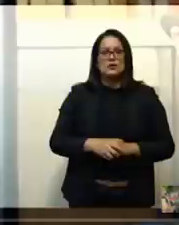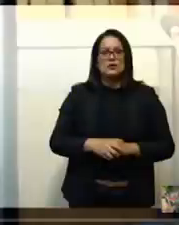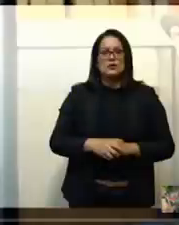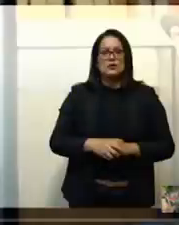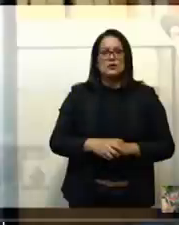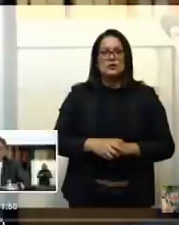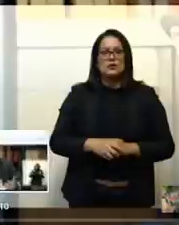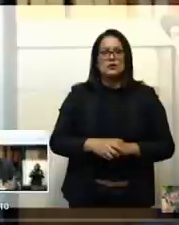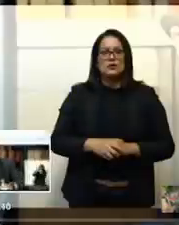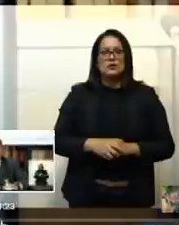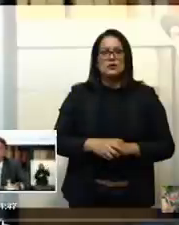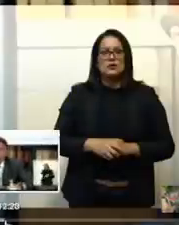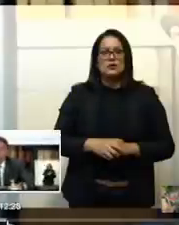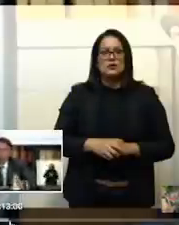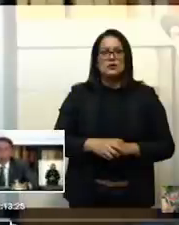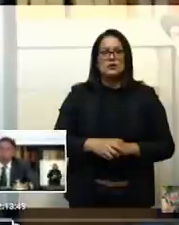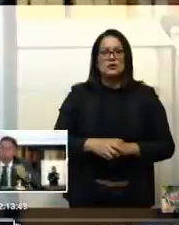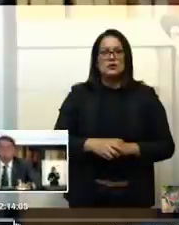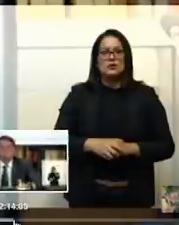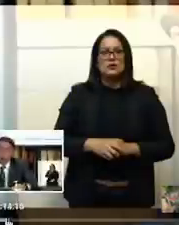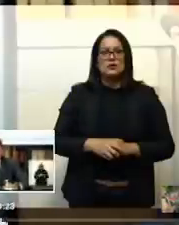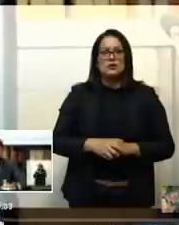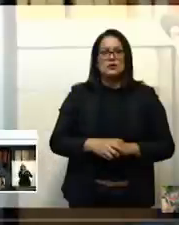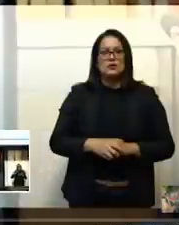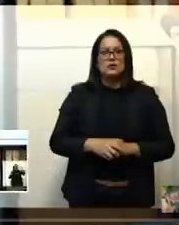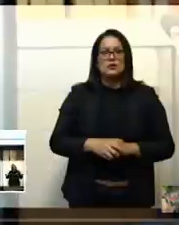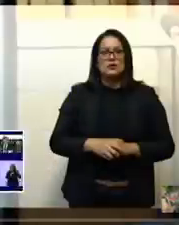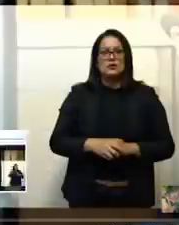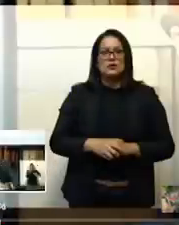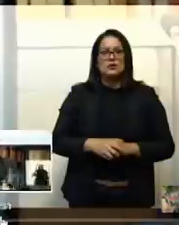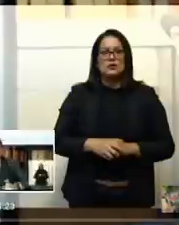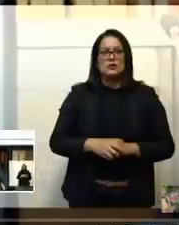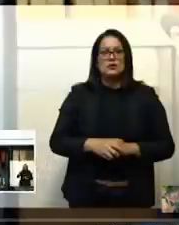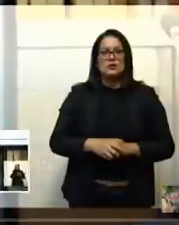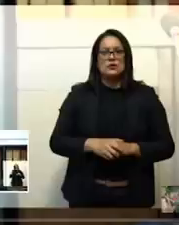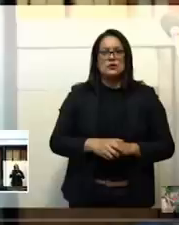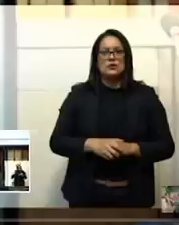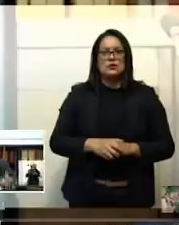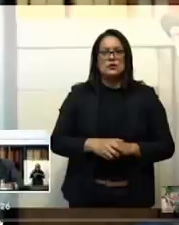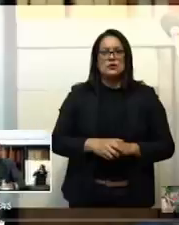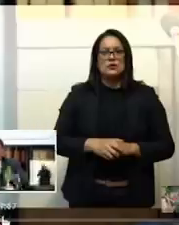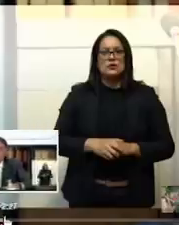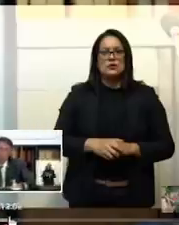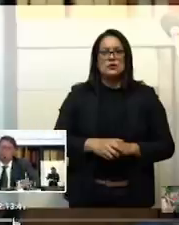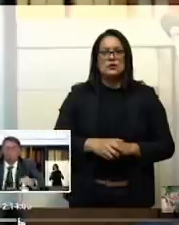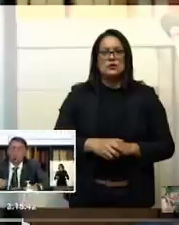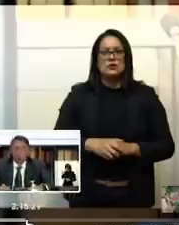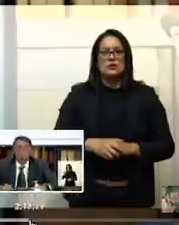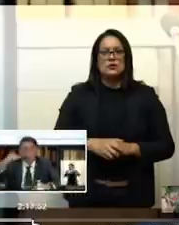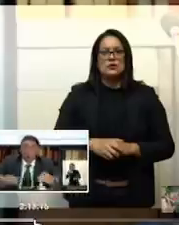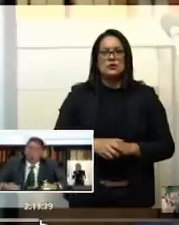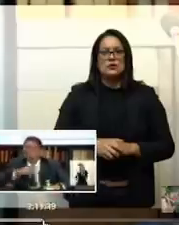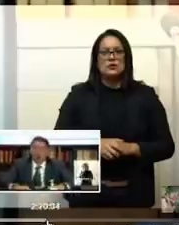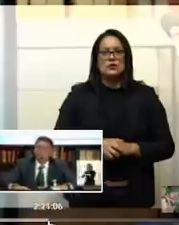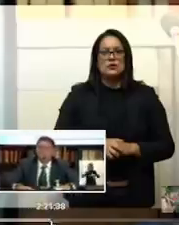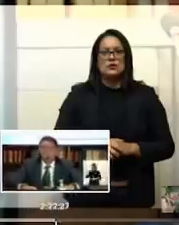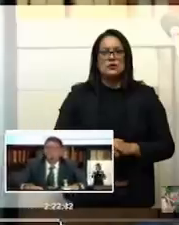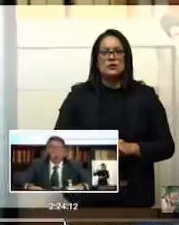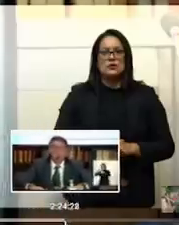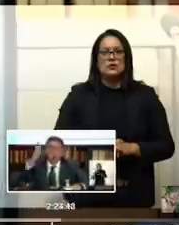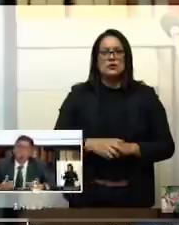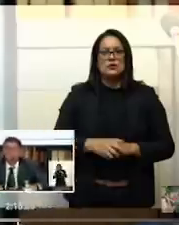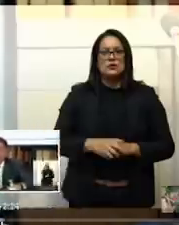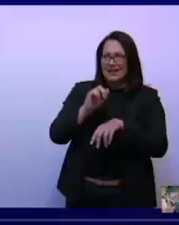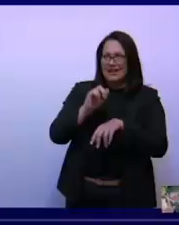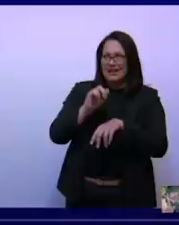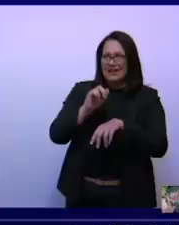Falou sobre o padrão de números da eleição de 2014, que tinha aquele negócio de ficar mudando entre Dilma e Aécio, sei o que lá. Deixa eu ver se ele